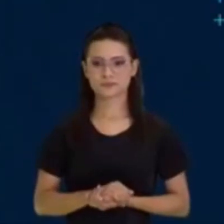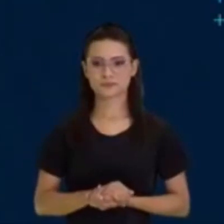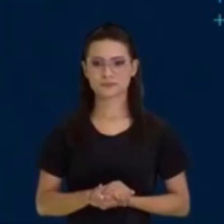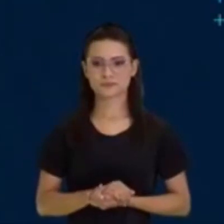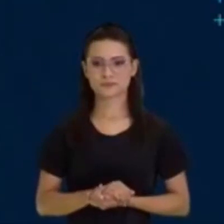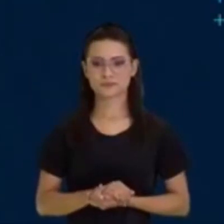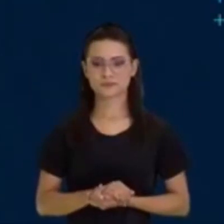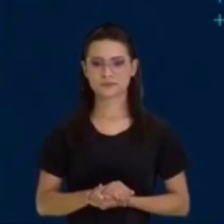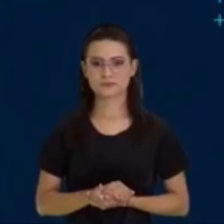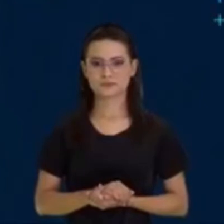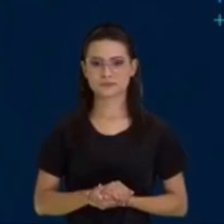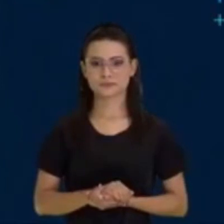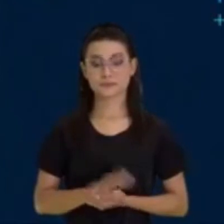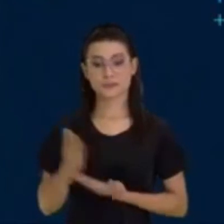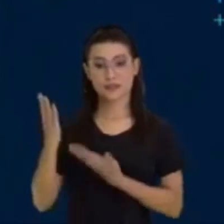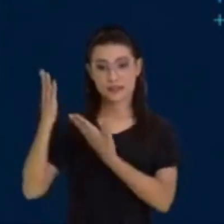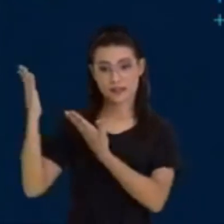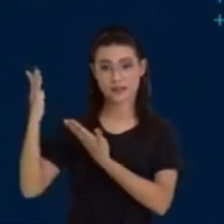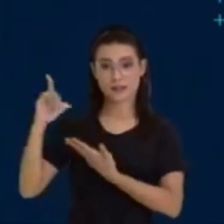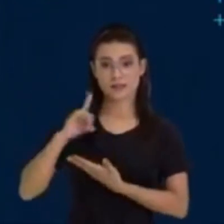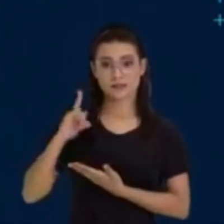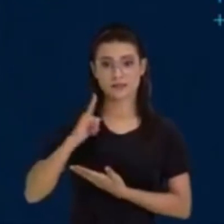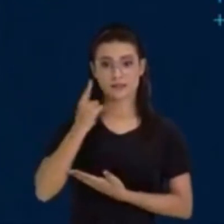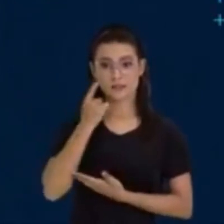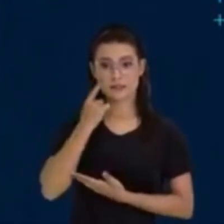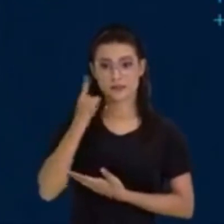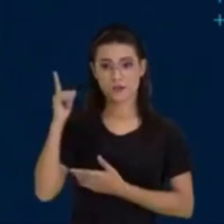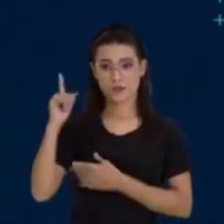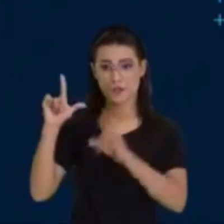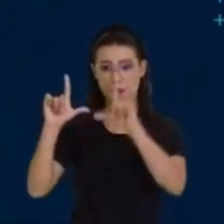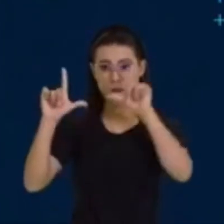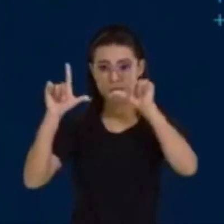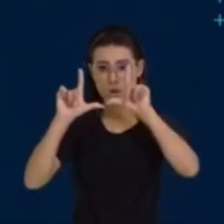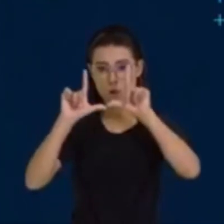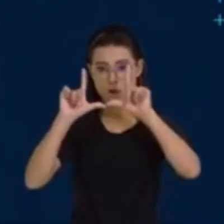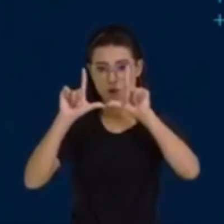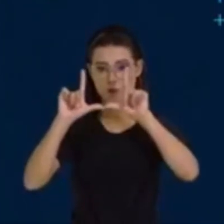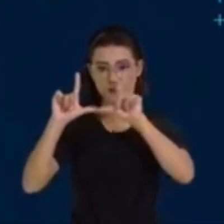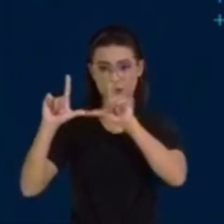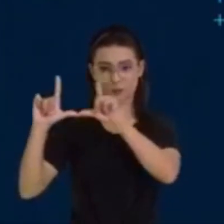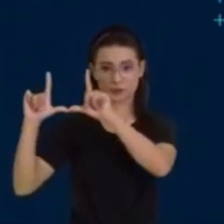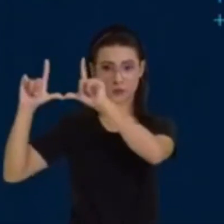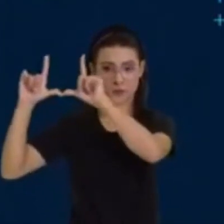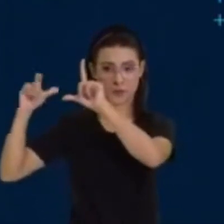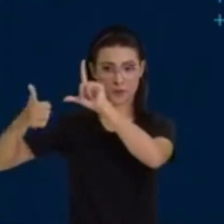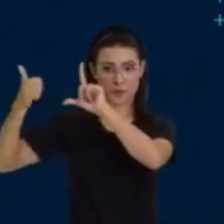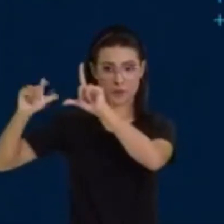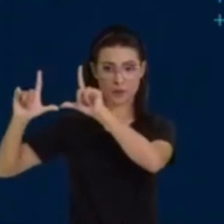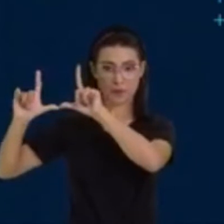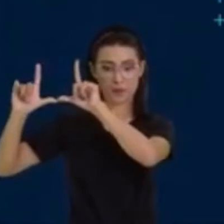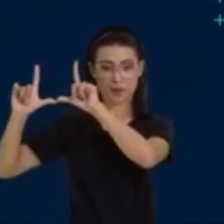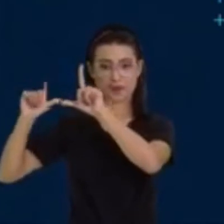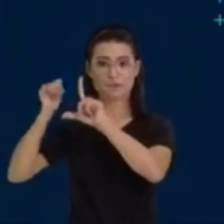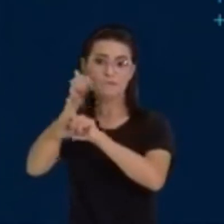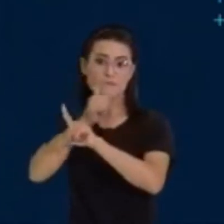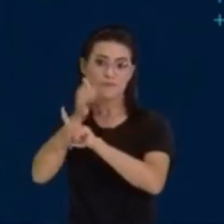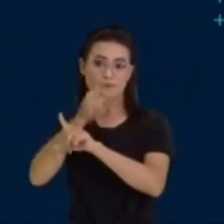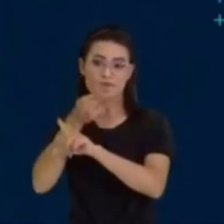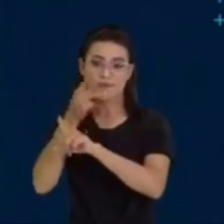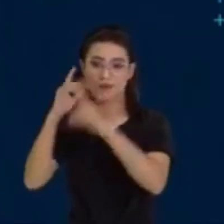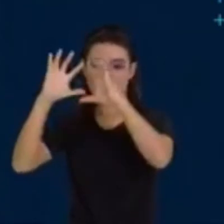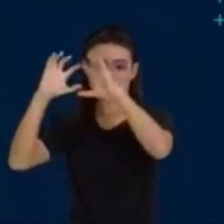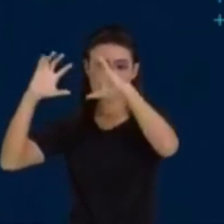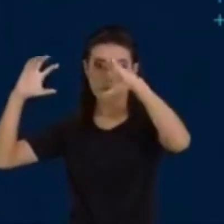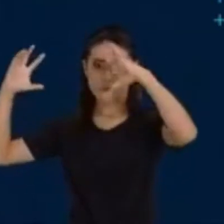Bem, aqui no primeiro quadrinho, a neguinha fala assim, lá no balão de